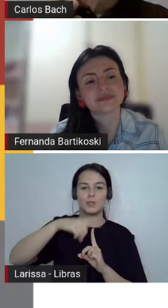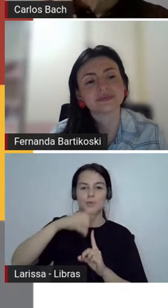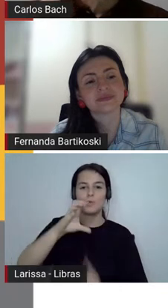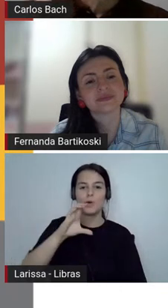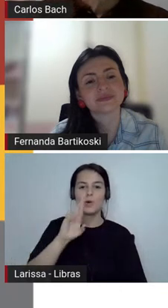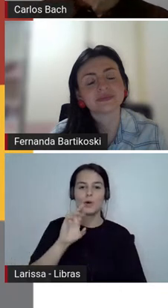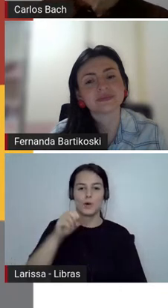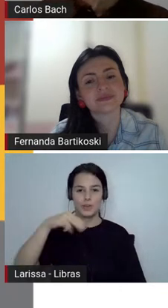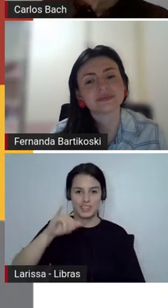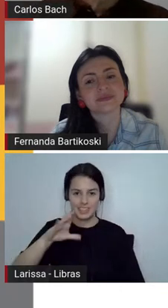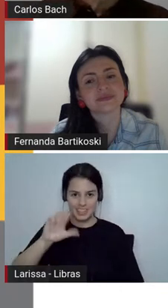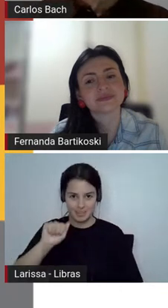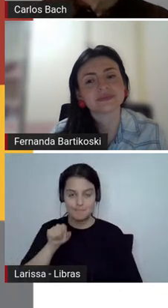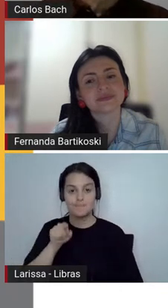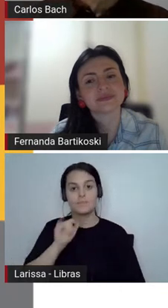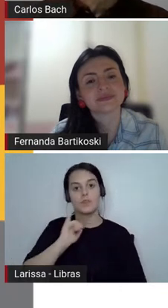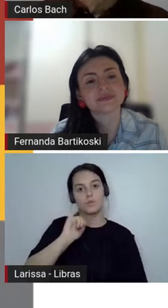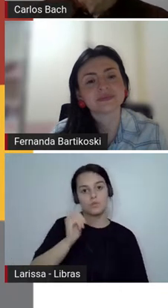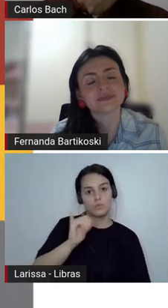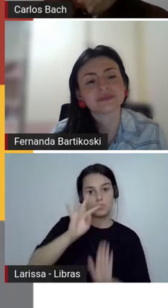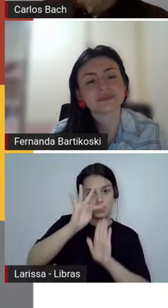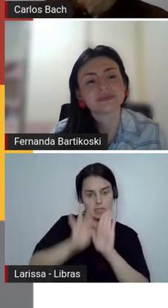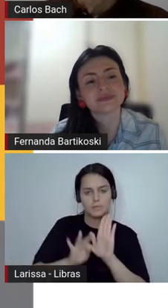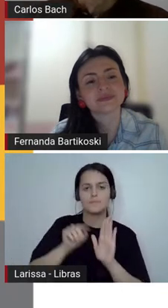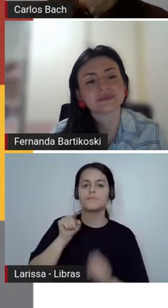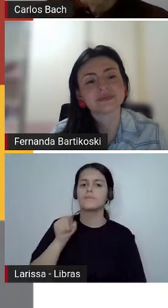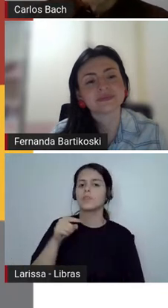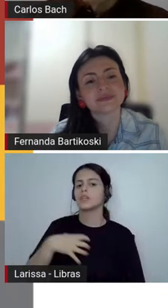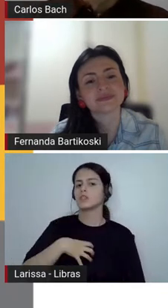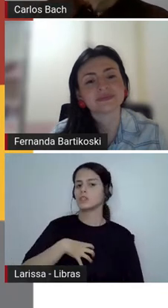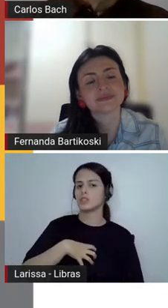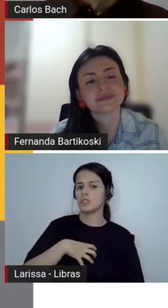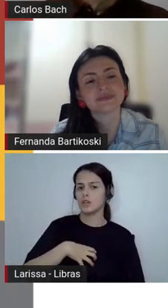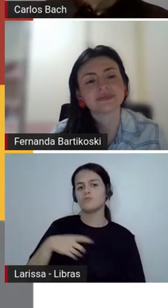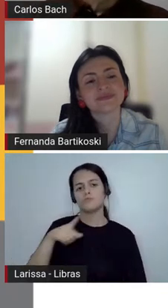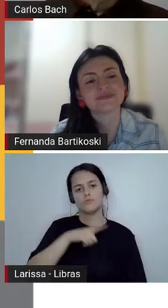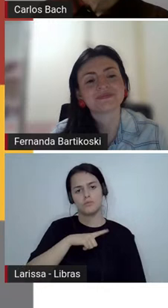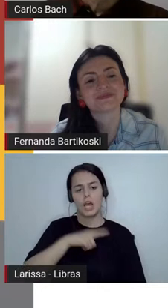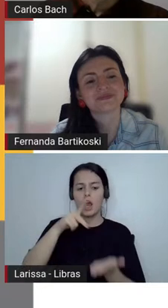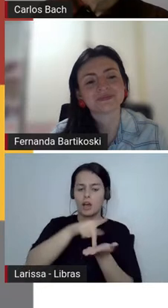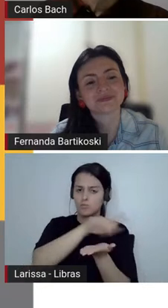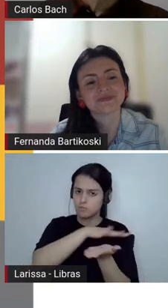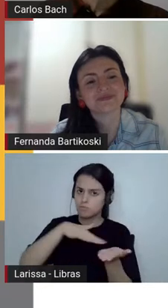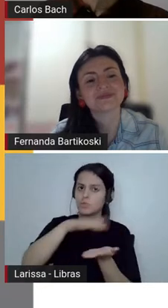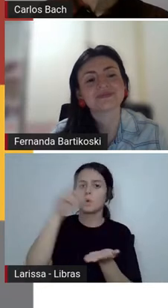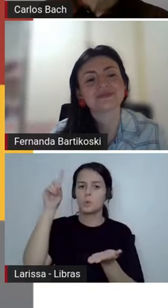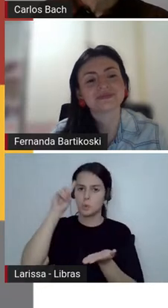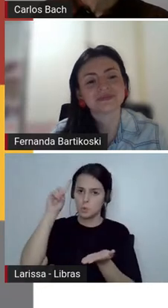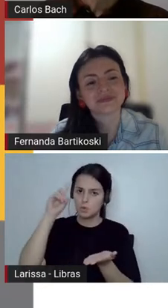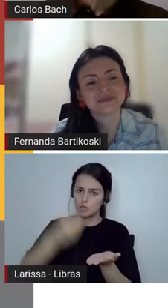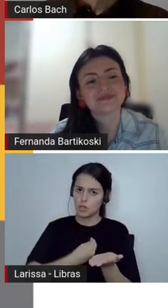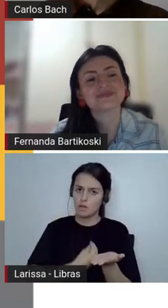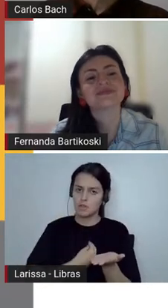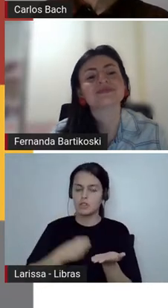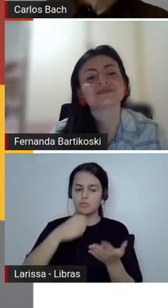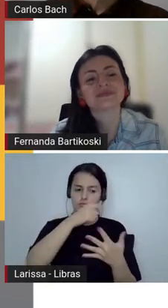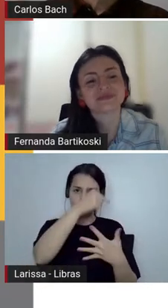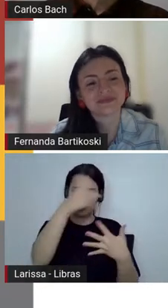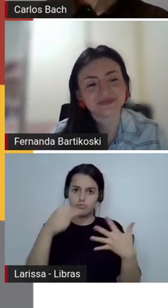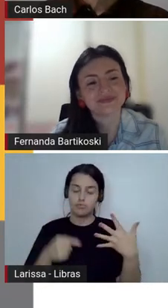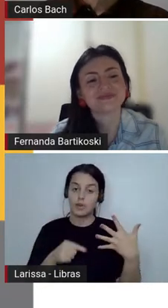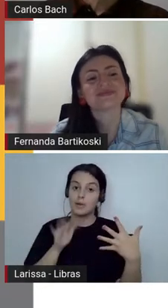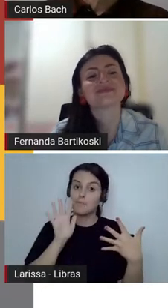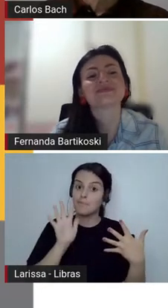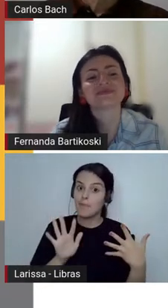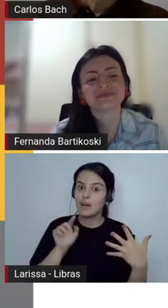fatos verídicos do cotidiano, mas ele amplia a partir disso através do subjetivo, da memória, dessa